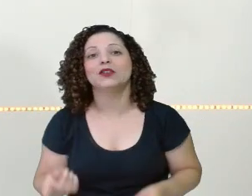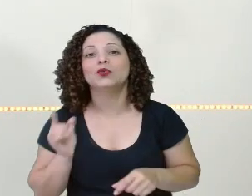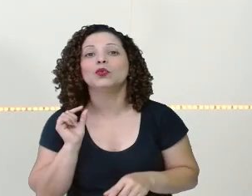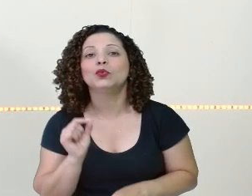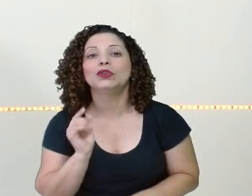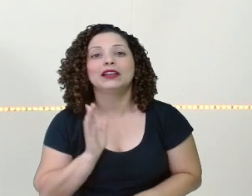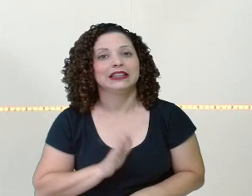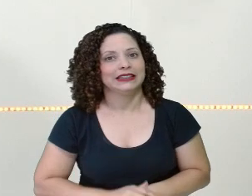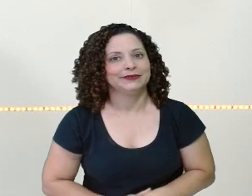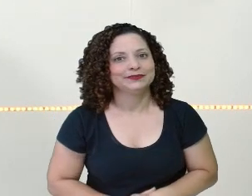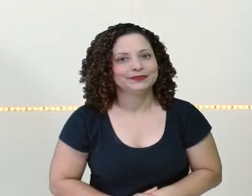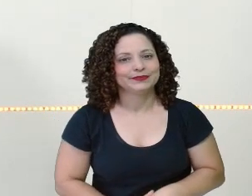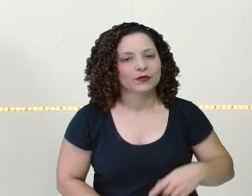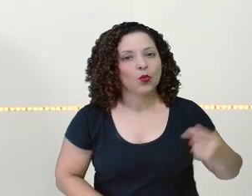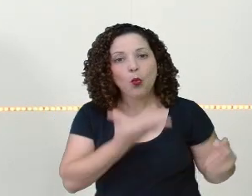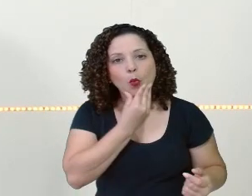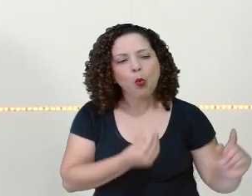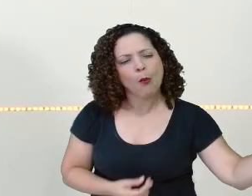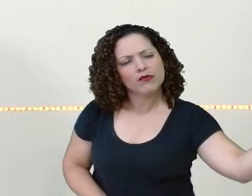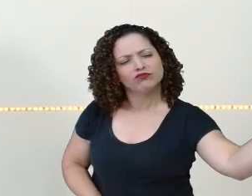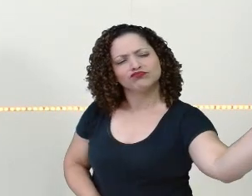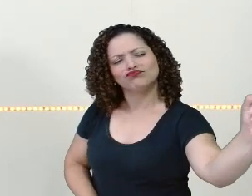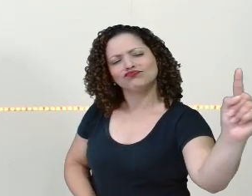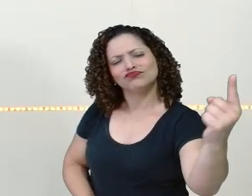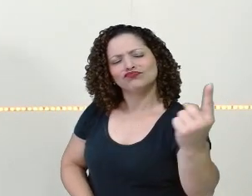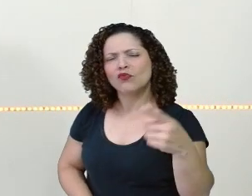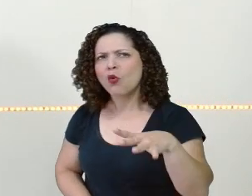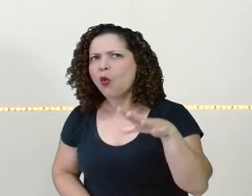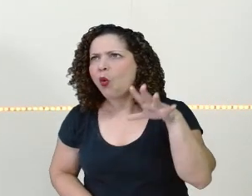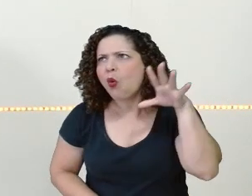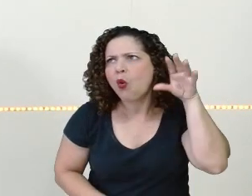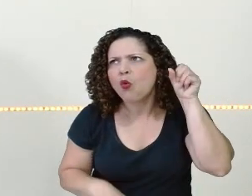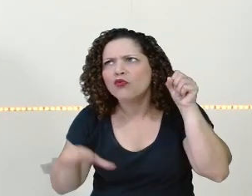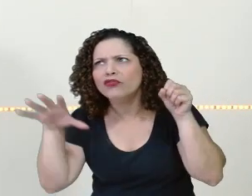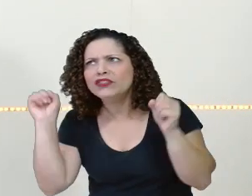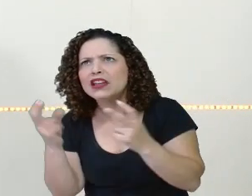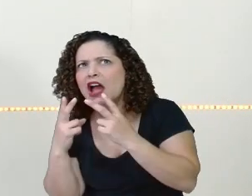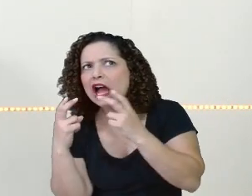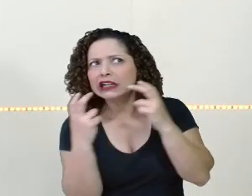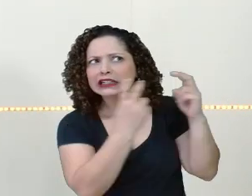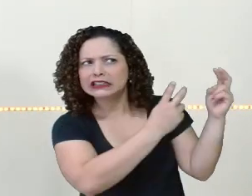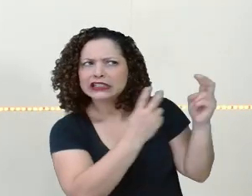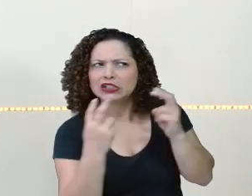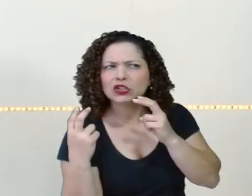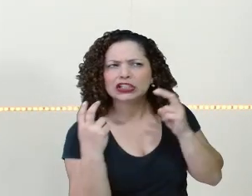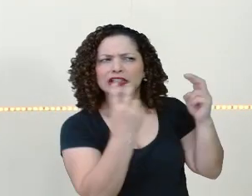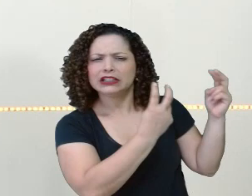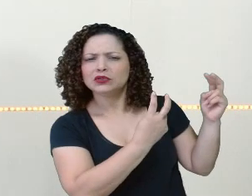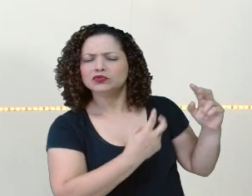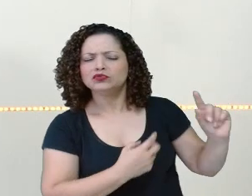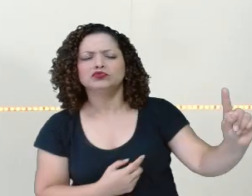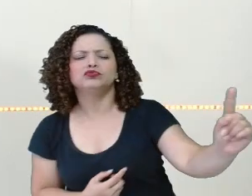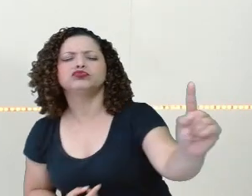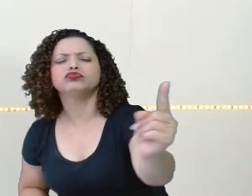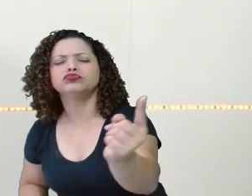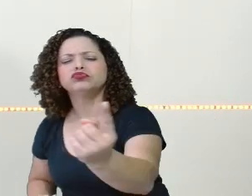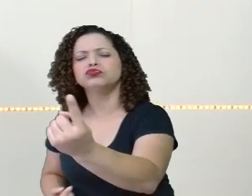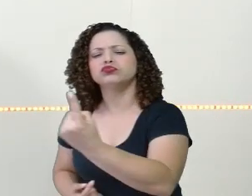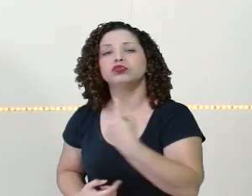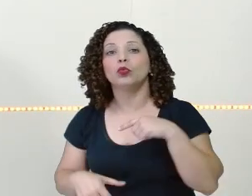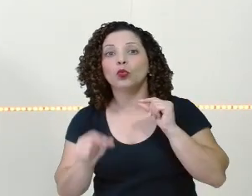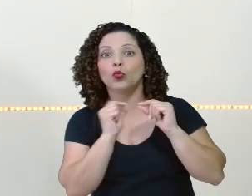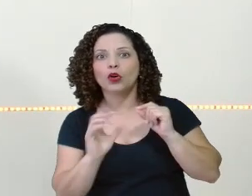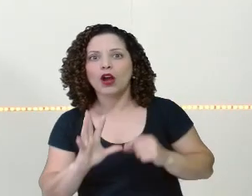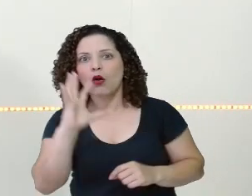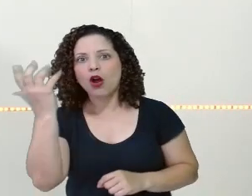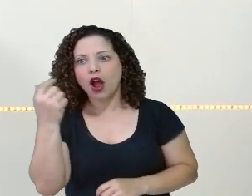passeando por ali. Então o caçador escuta aqueles gritos e vai descobrir o que é que está acontecendo. Quando